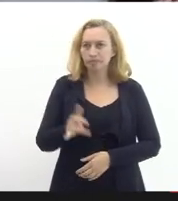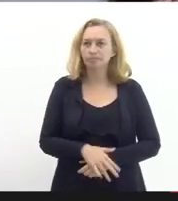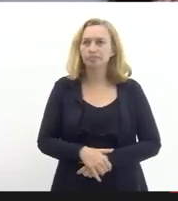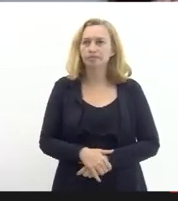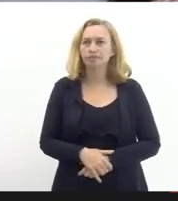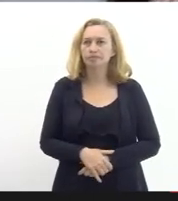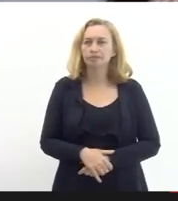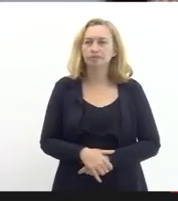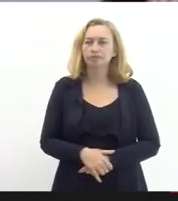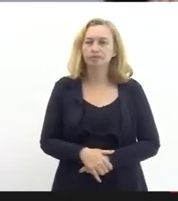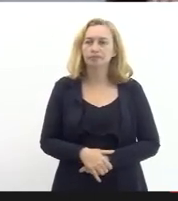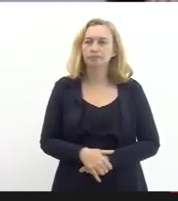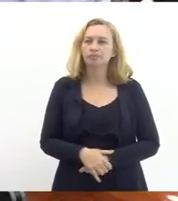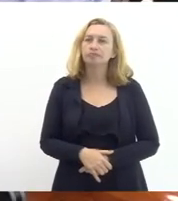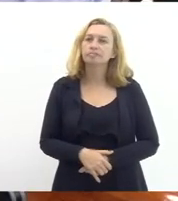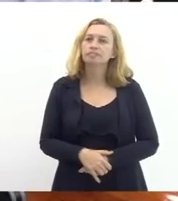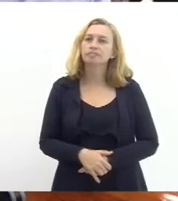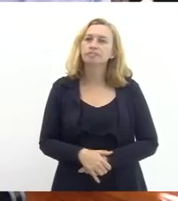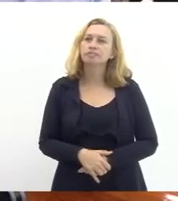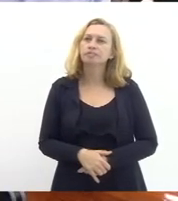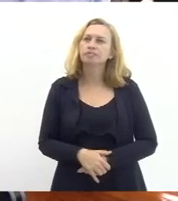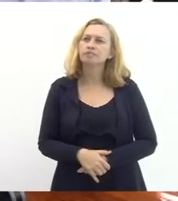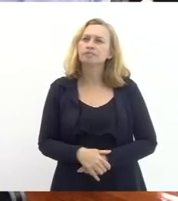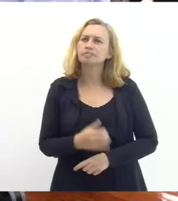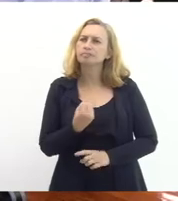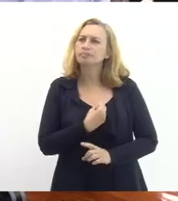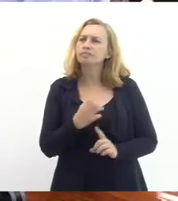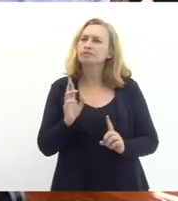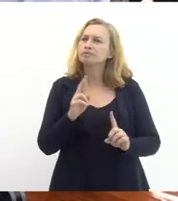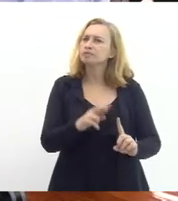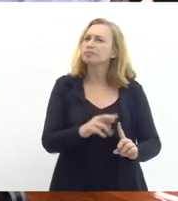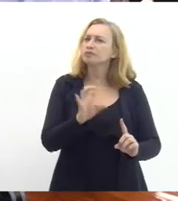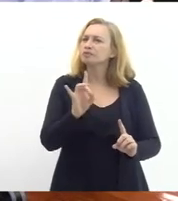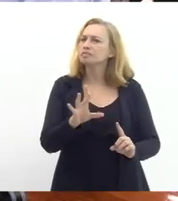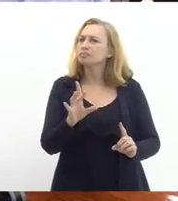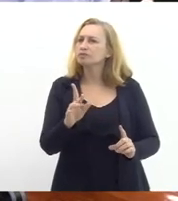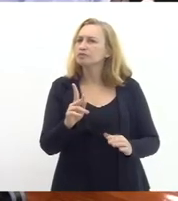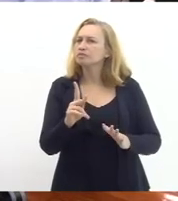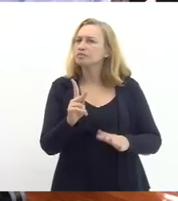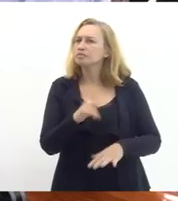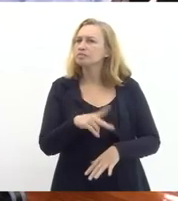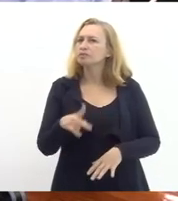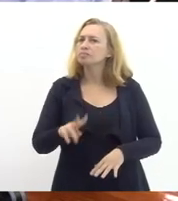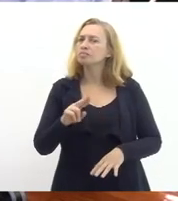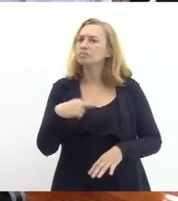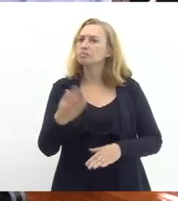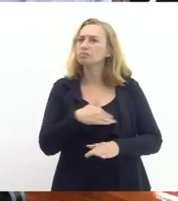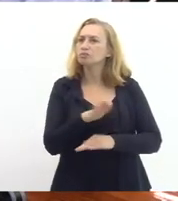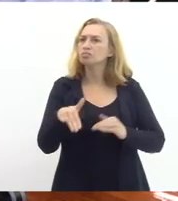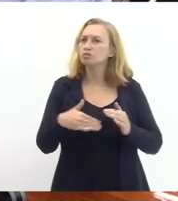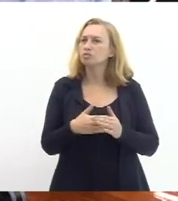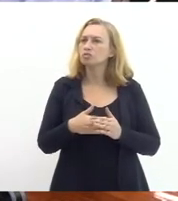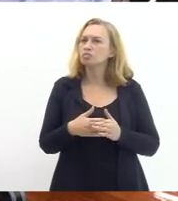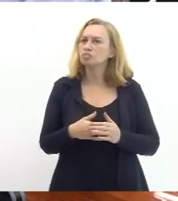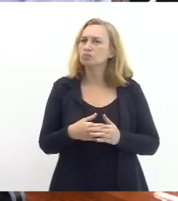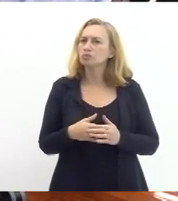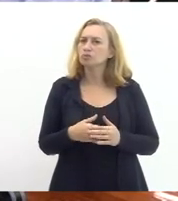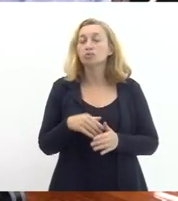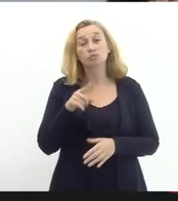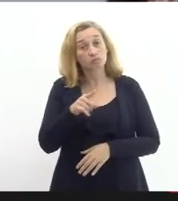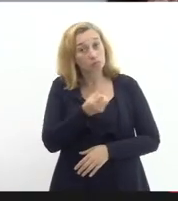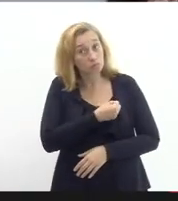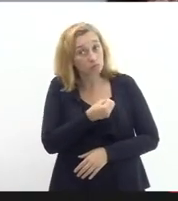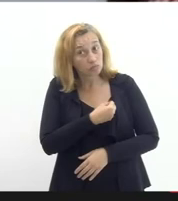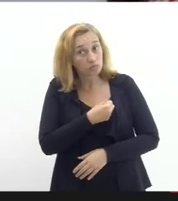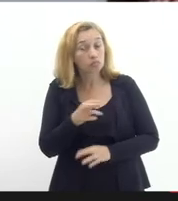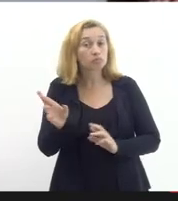entendi esse número ele é referente só a professores ou é de profissionais de educação? não esse perdão esse número